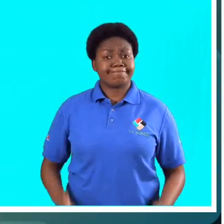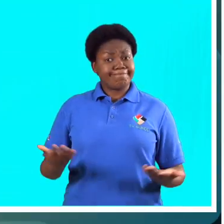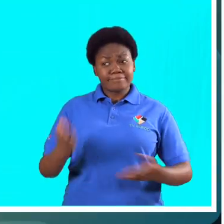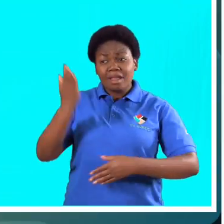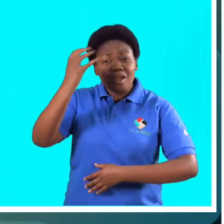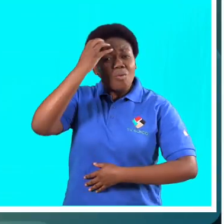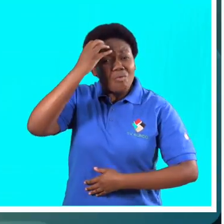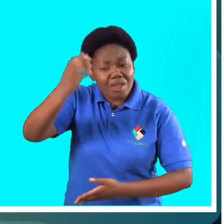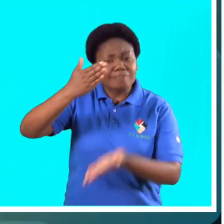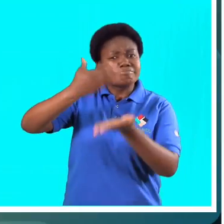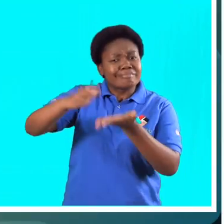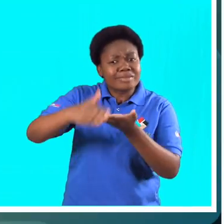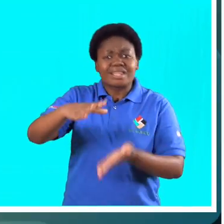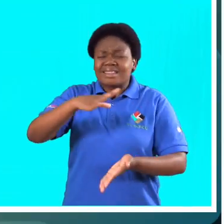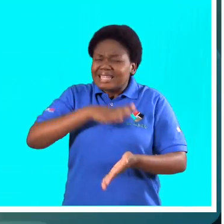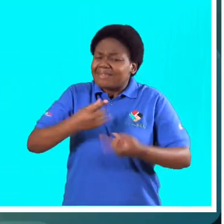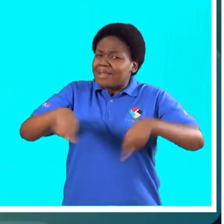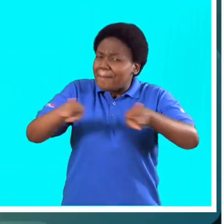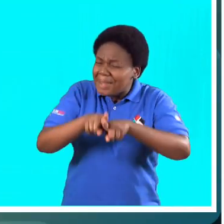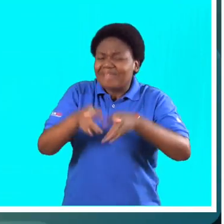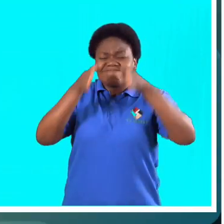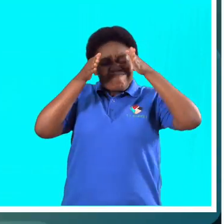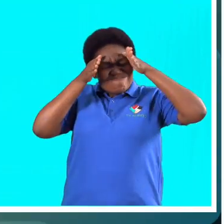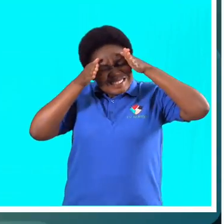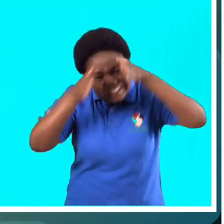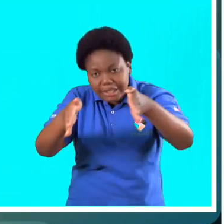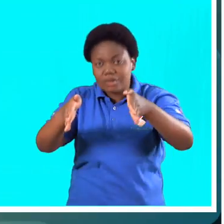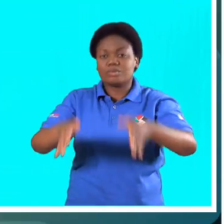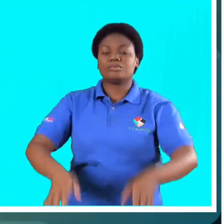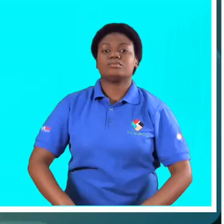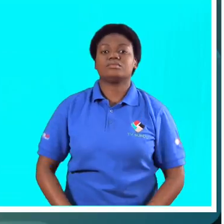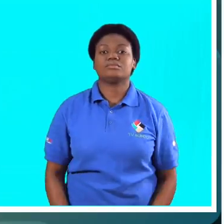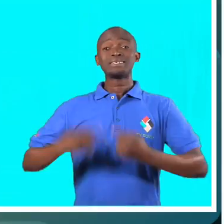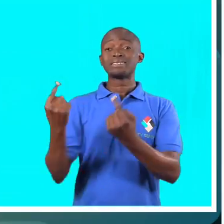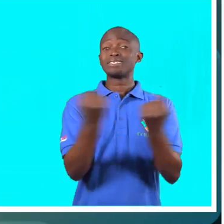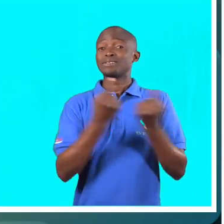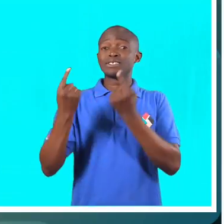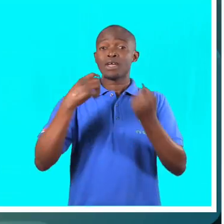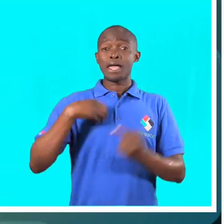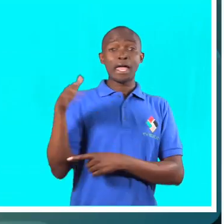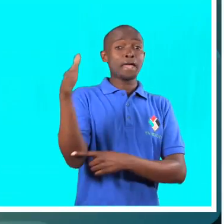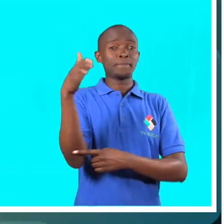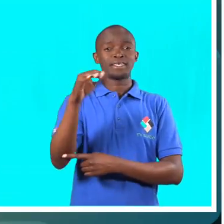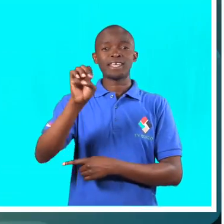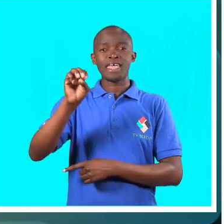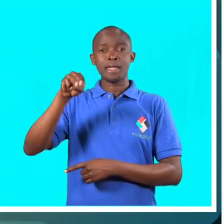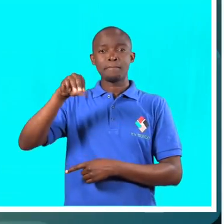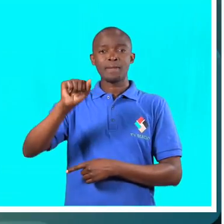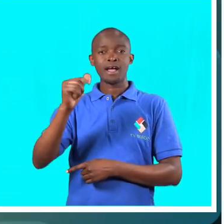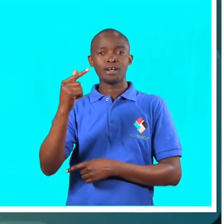As dívidas públicas, contraídas pelo Estado, também mereceram atenção. As situações das empresas,